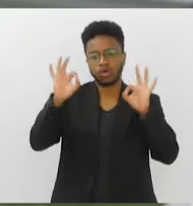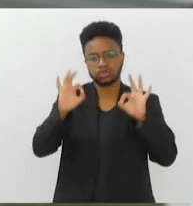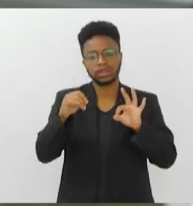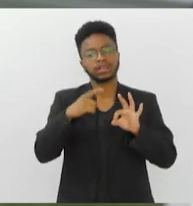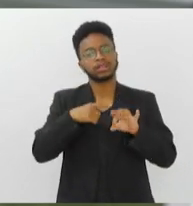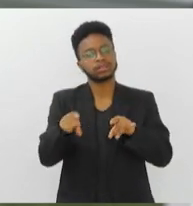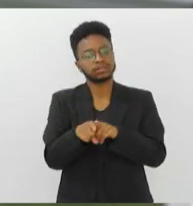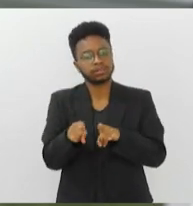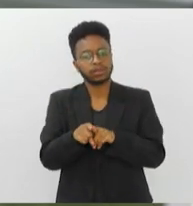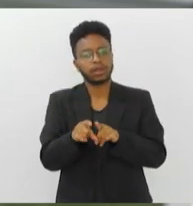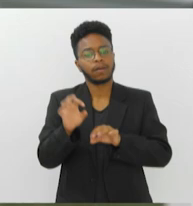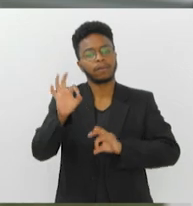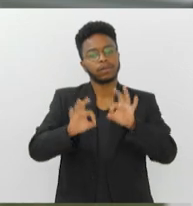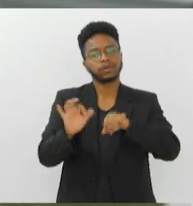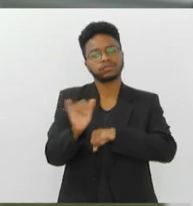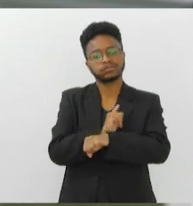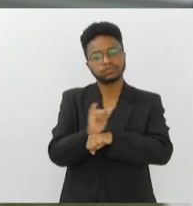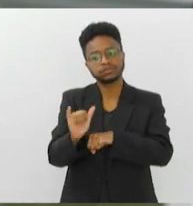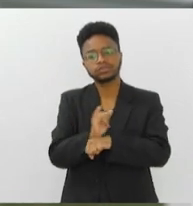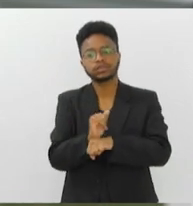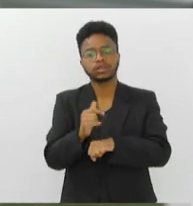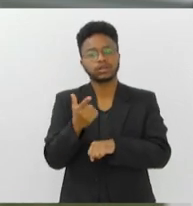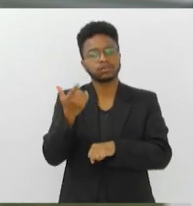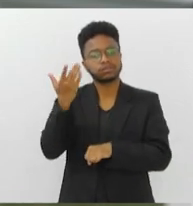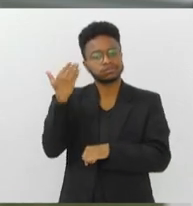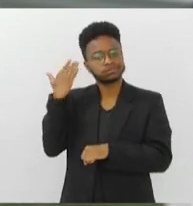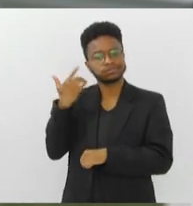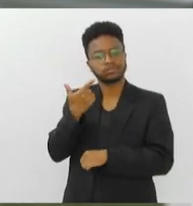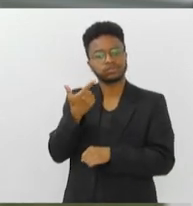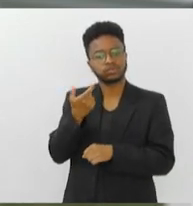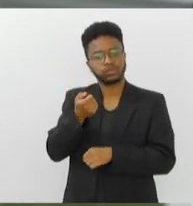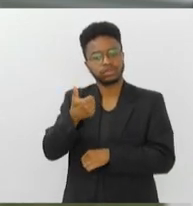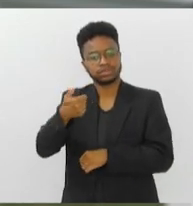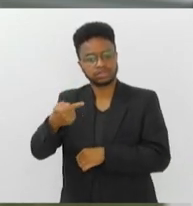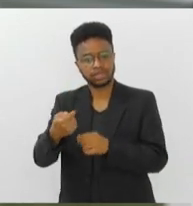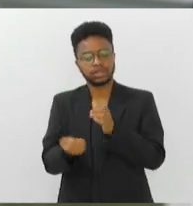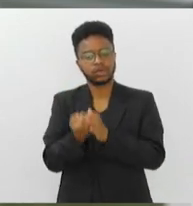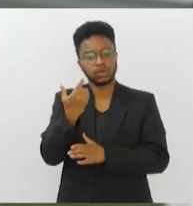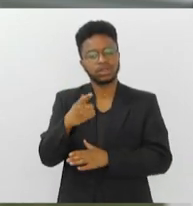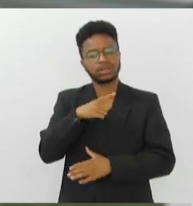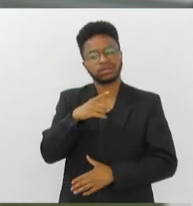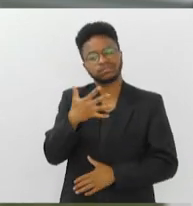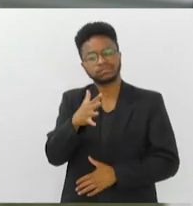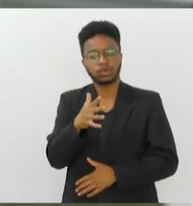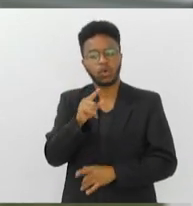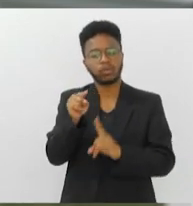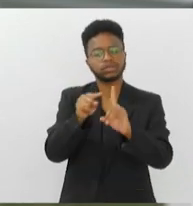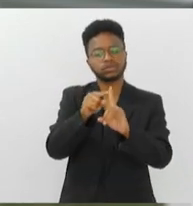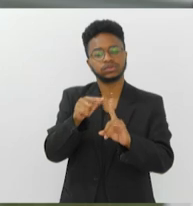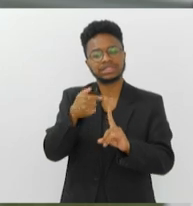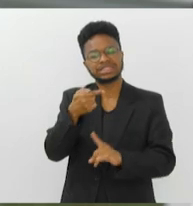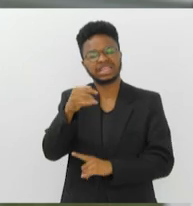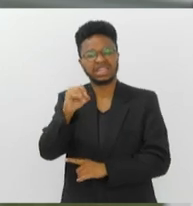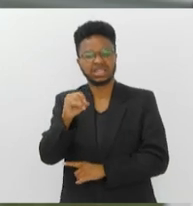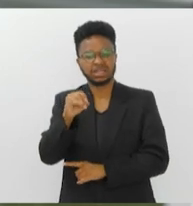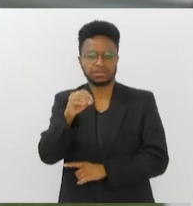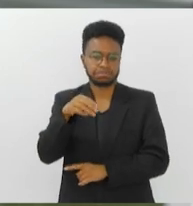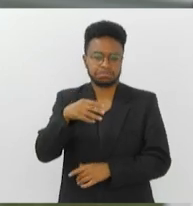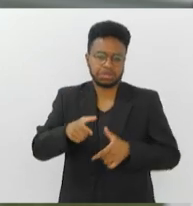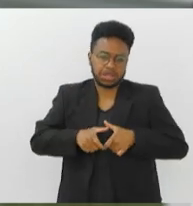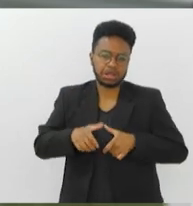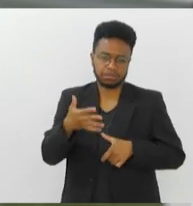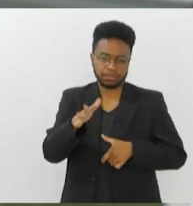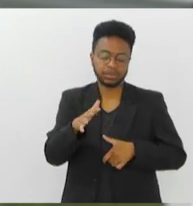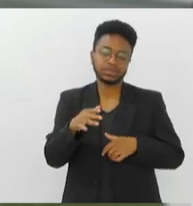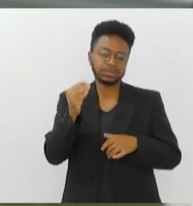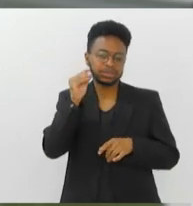no nosso plano estratégico, formulado lá em 2017, a meta é de conquistar entre 70 e 90 medalhas e de ficar entre os